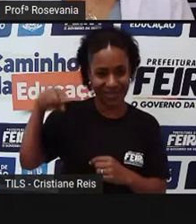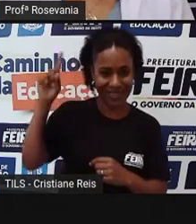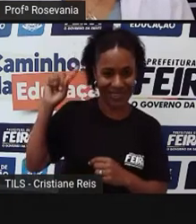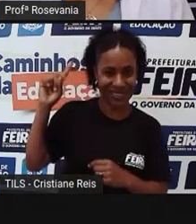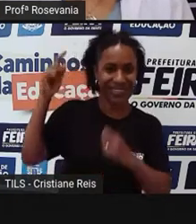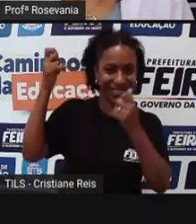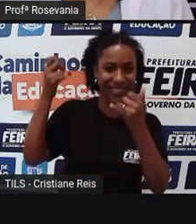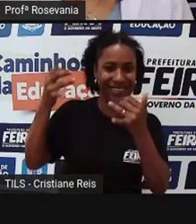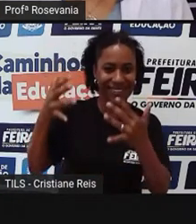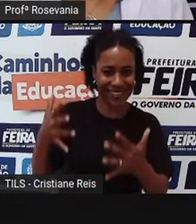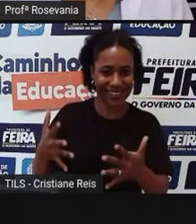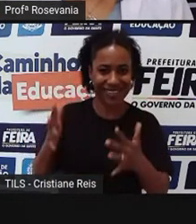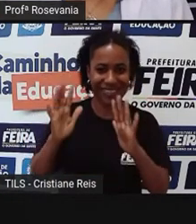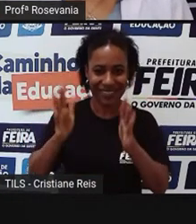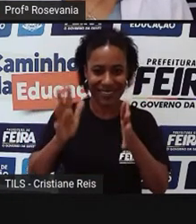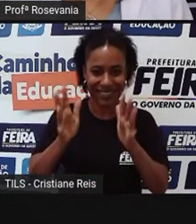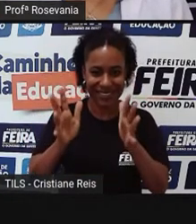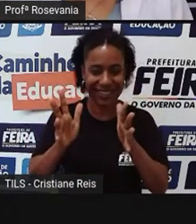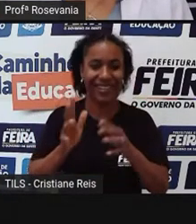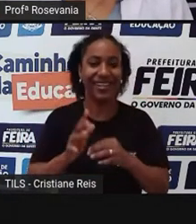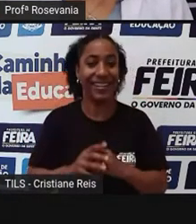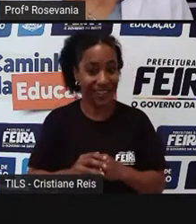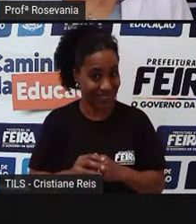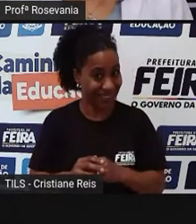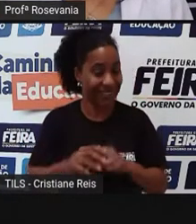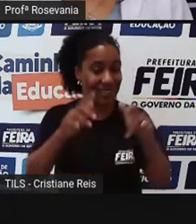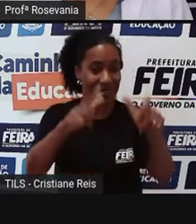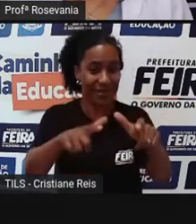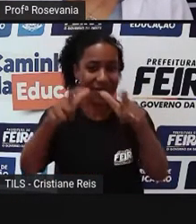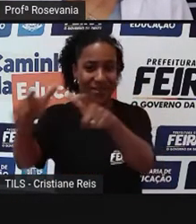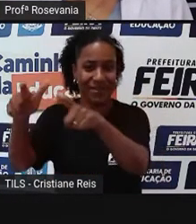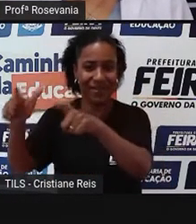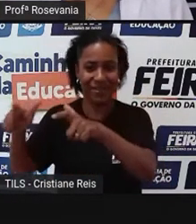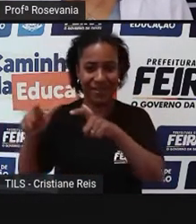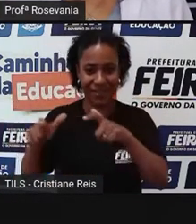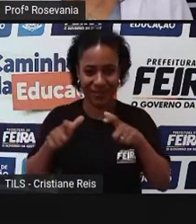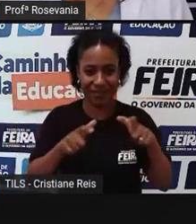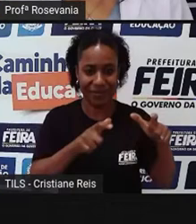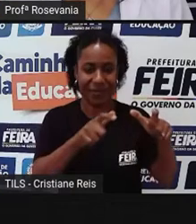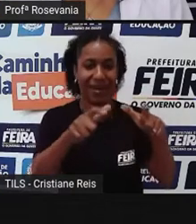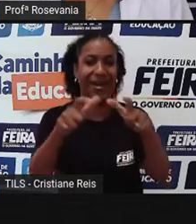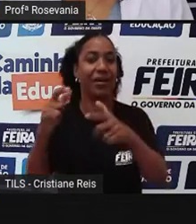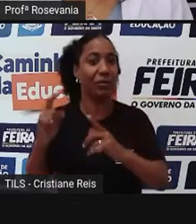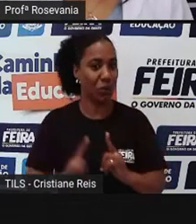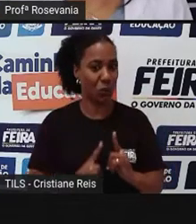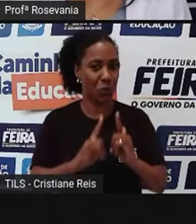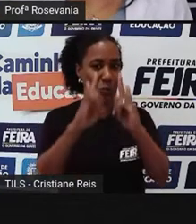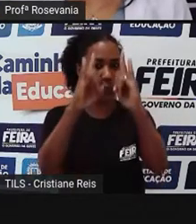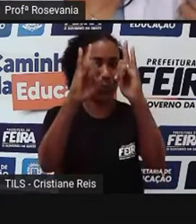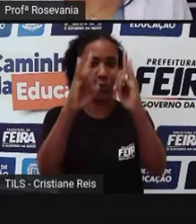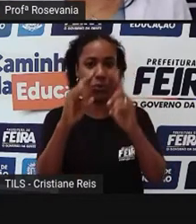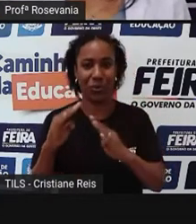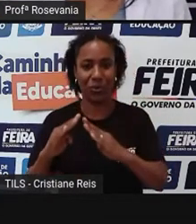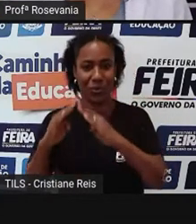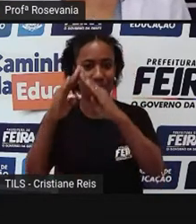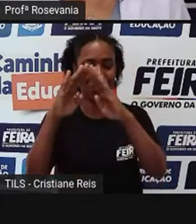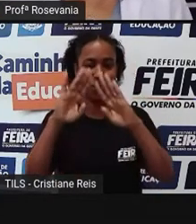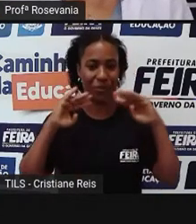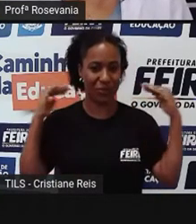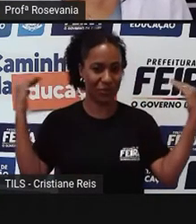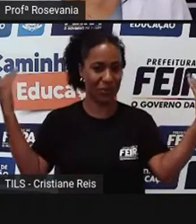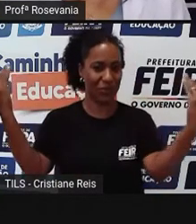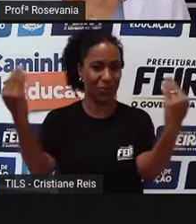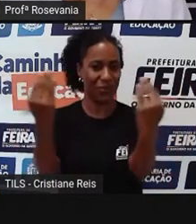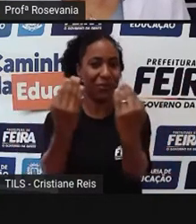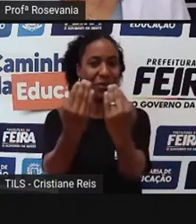é que a gente agora tem os bairros planejados, né, que são os condomínios, que não eram a característica da